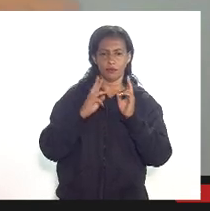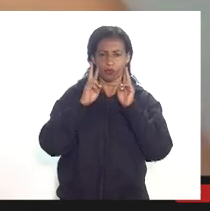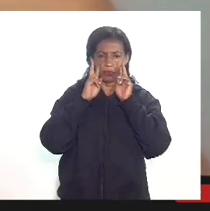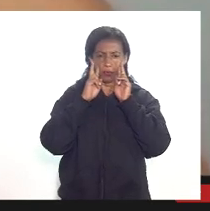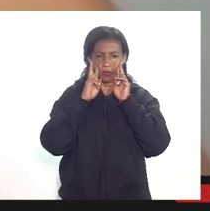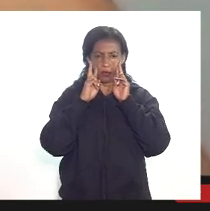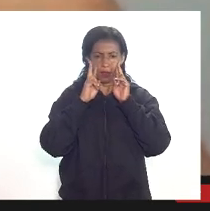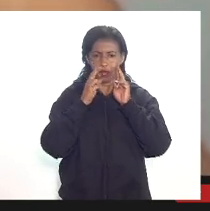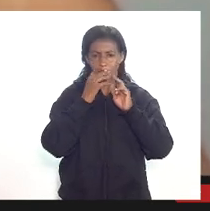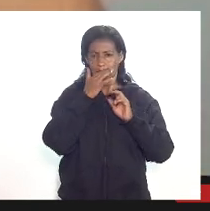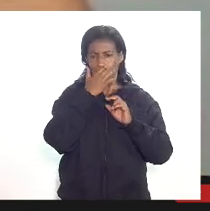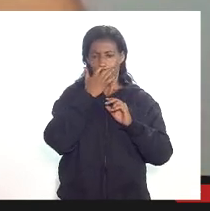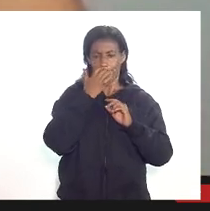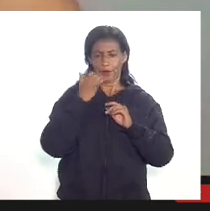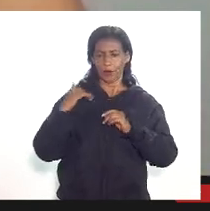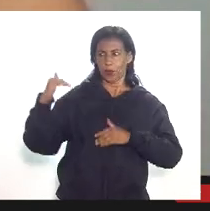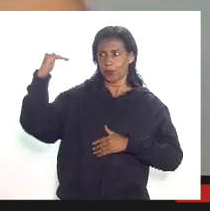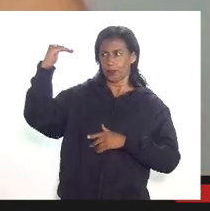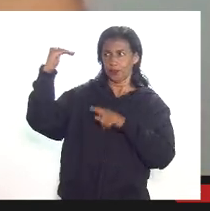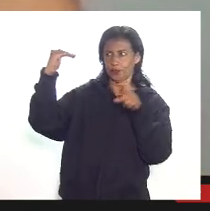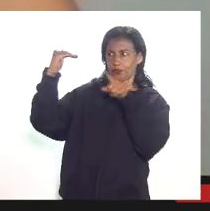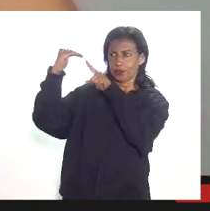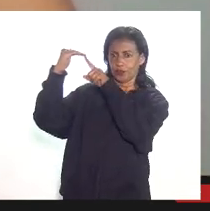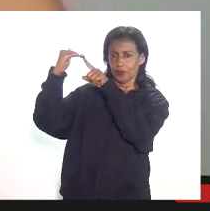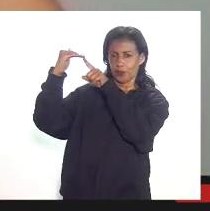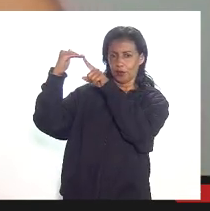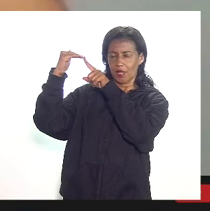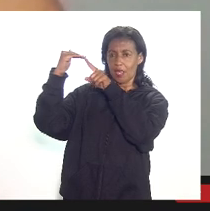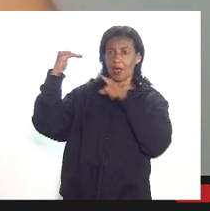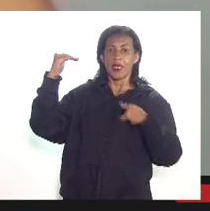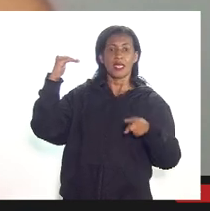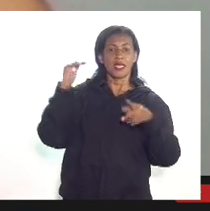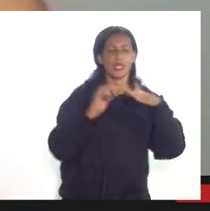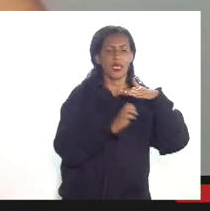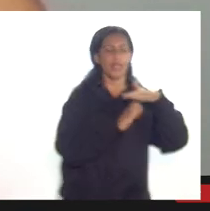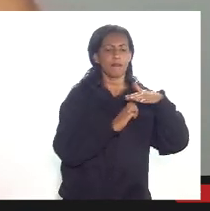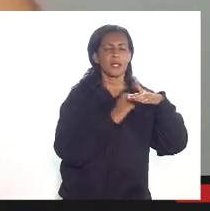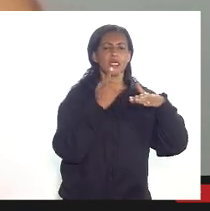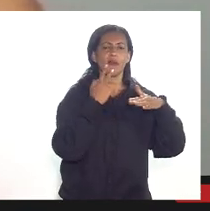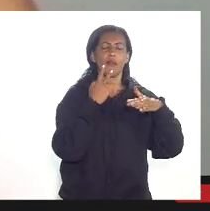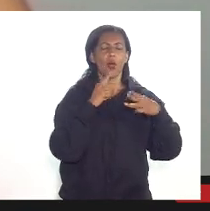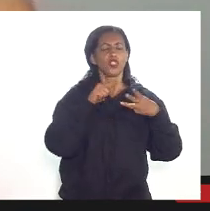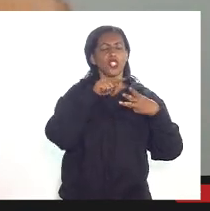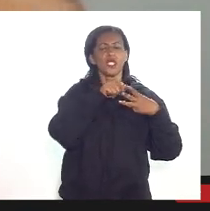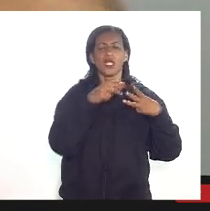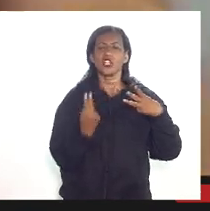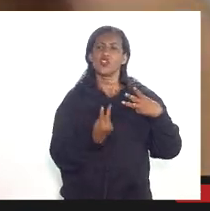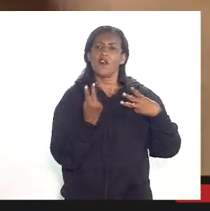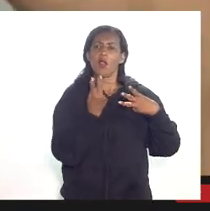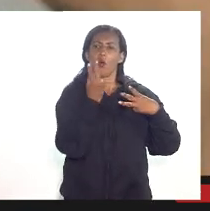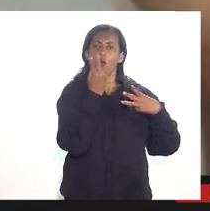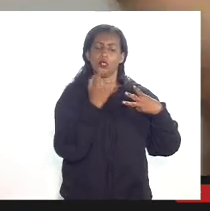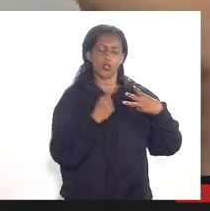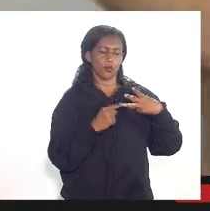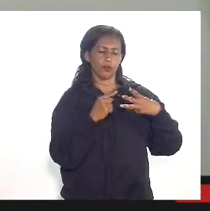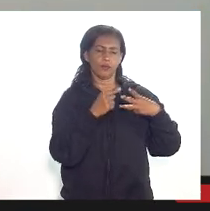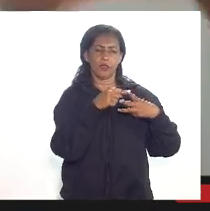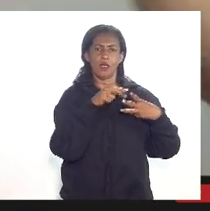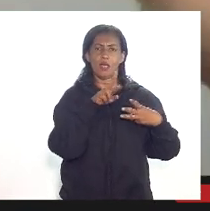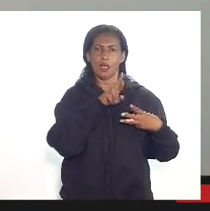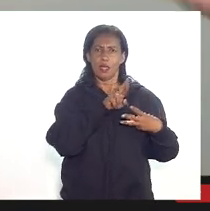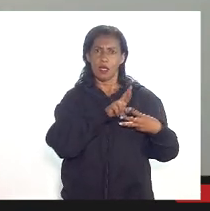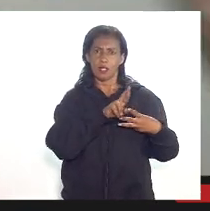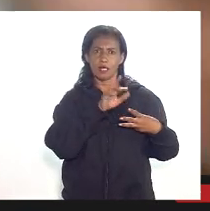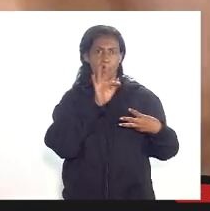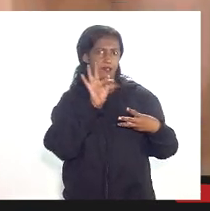mais fácil mas o custo de afrentamento está lá em cima e a limpeza estabelece olha ele pode usar três tipos de preços de referência na verdade a receita federal